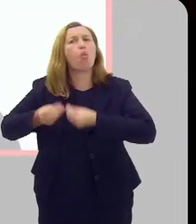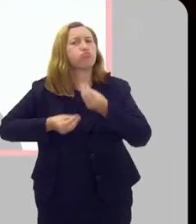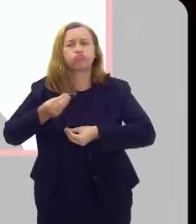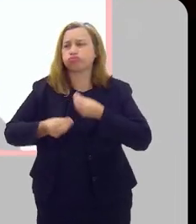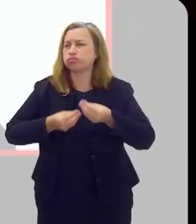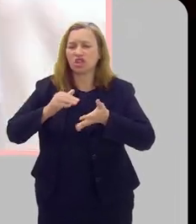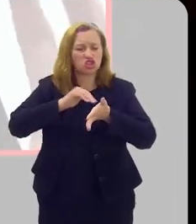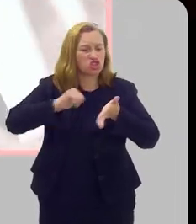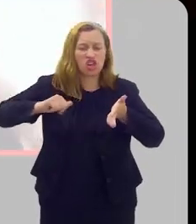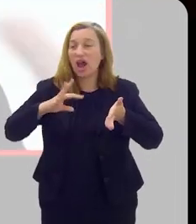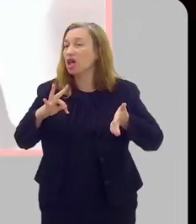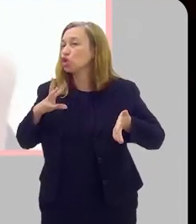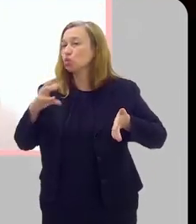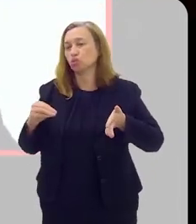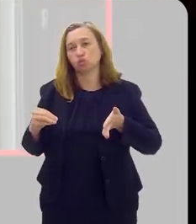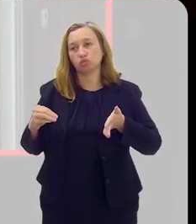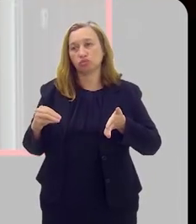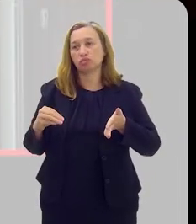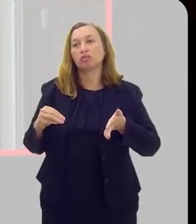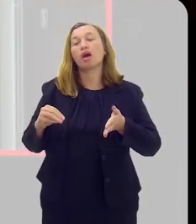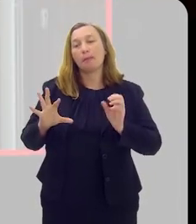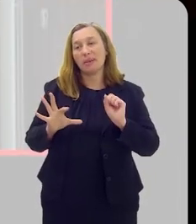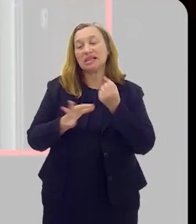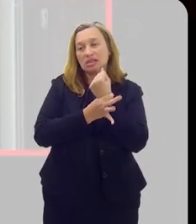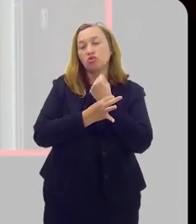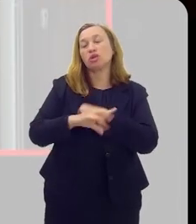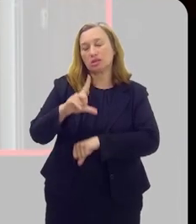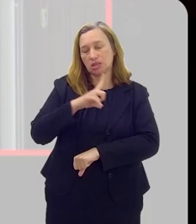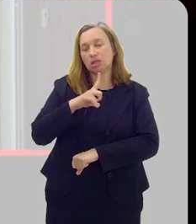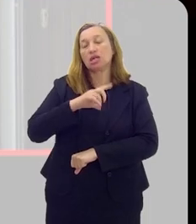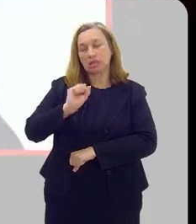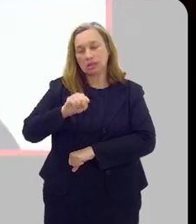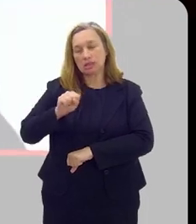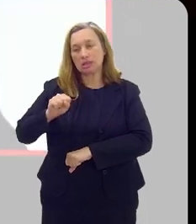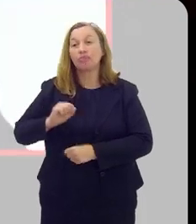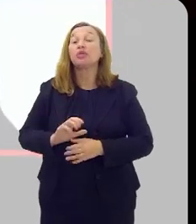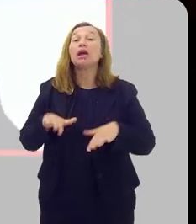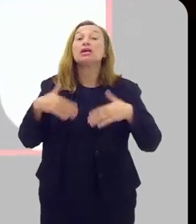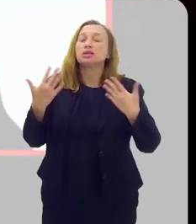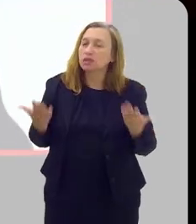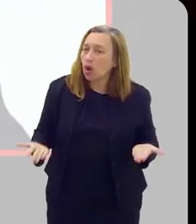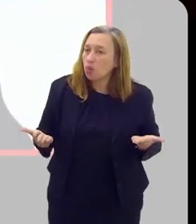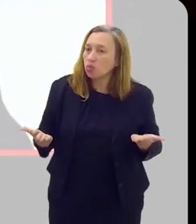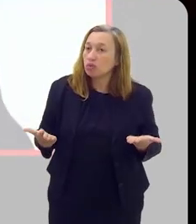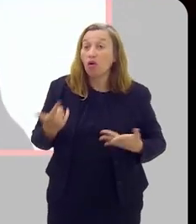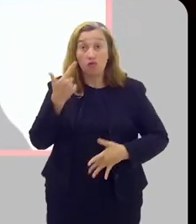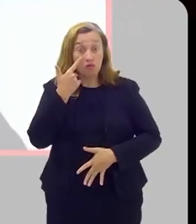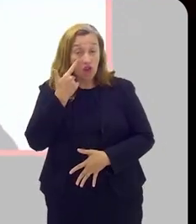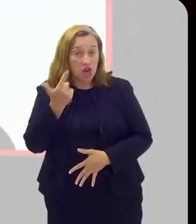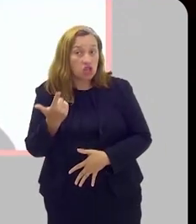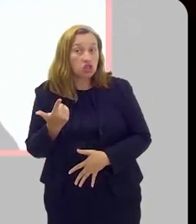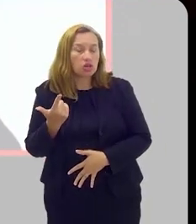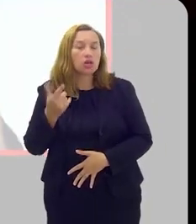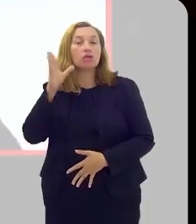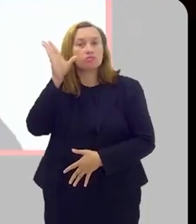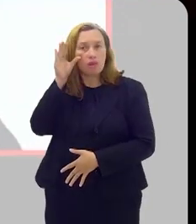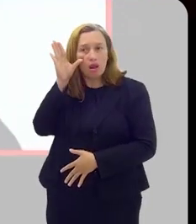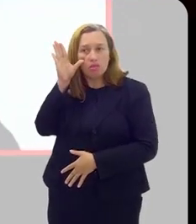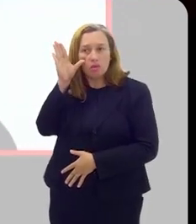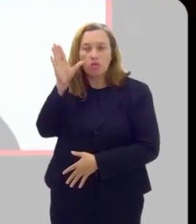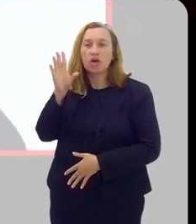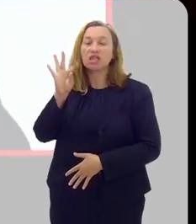consiga, ele tem que tirar tudo ali, porque... Para garantir, né? Exatamente. Então, olha só que